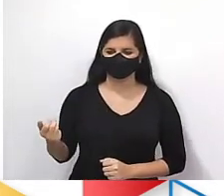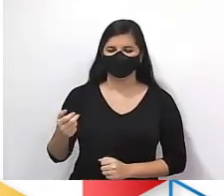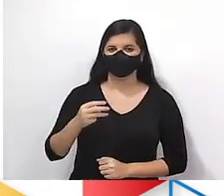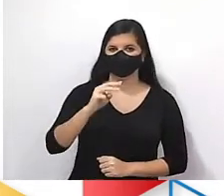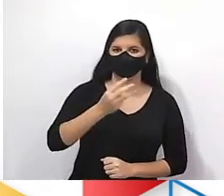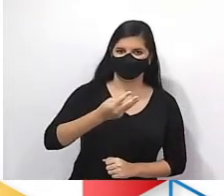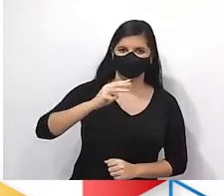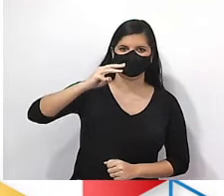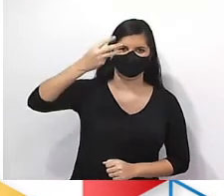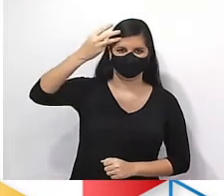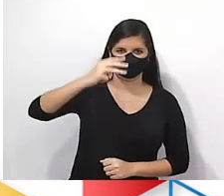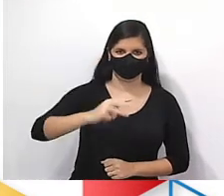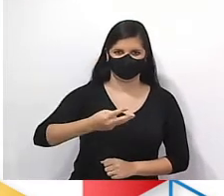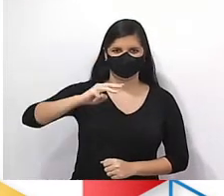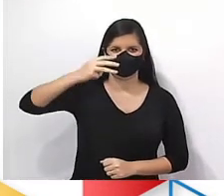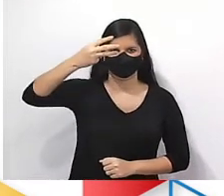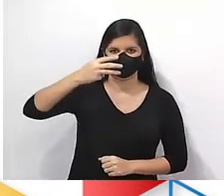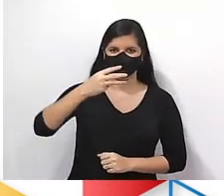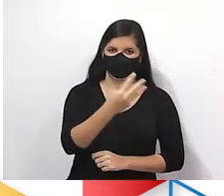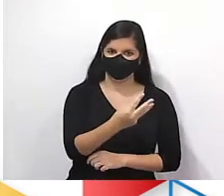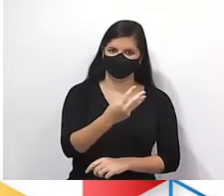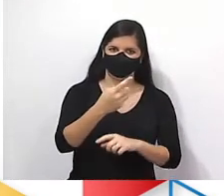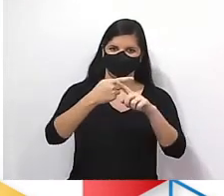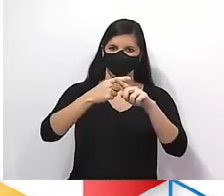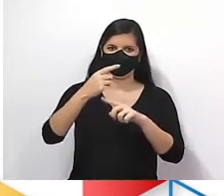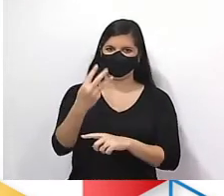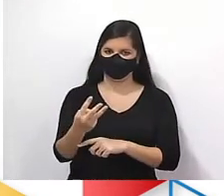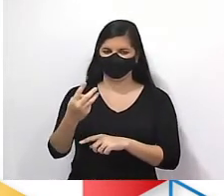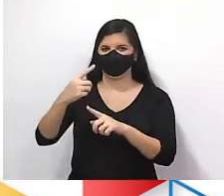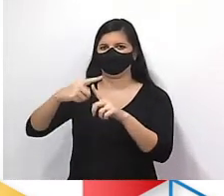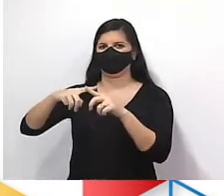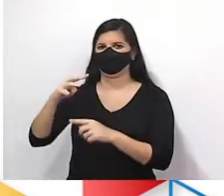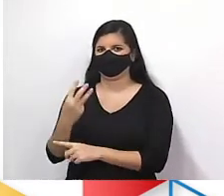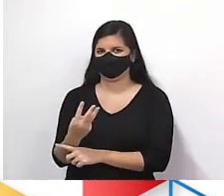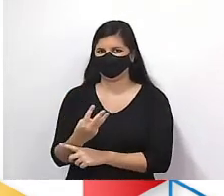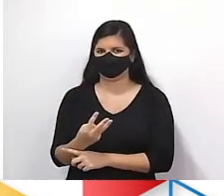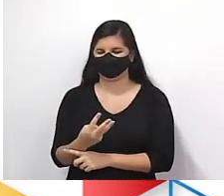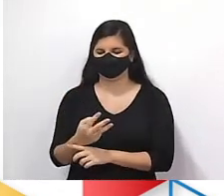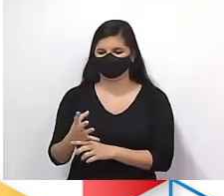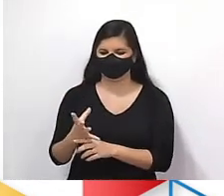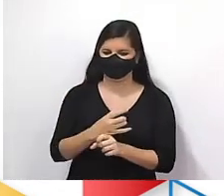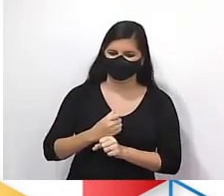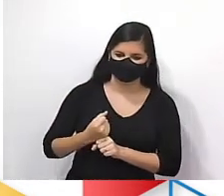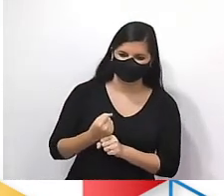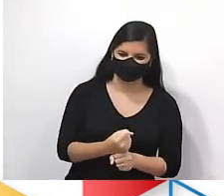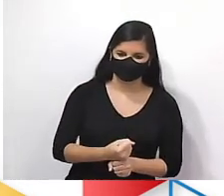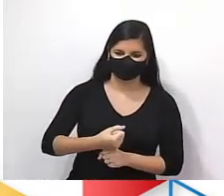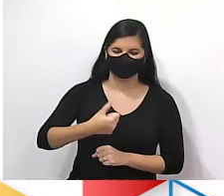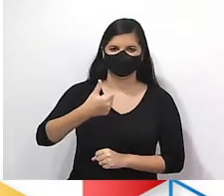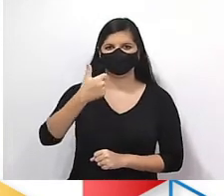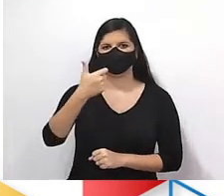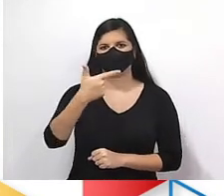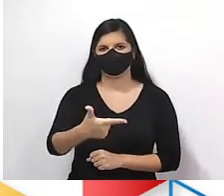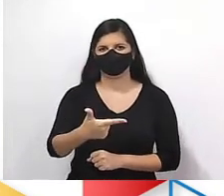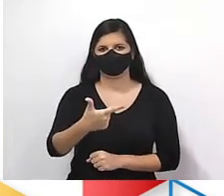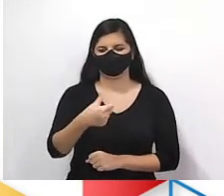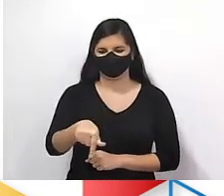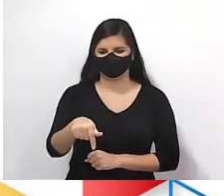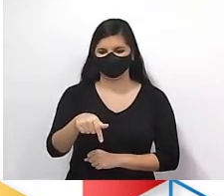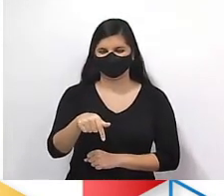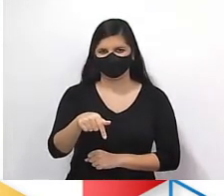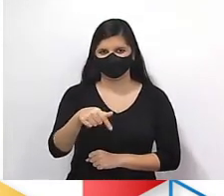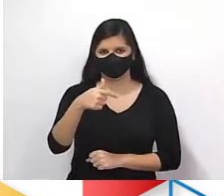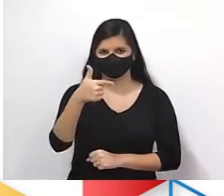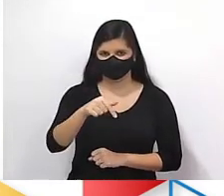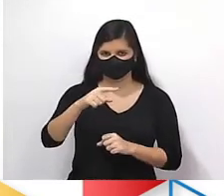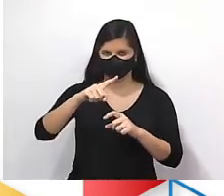ao cubo. 3. Vezes 3. Vezes 3. 3 vezes 3. 3 vezes. Vai dar 27. 27